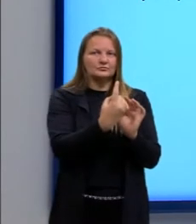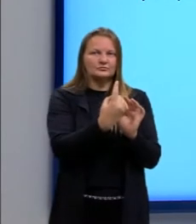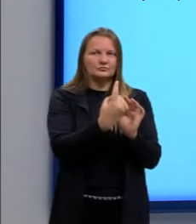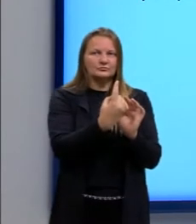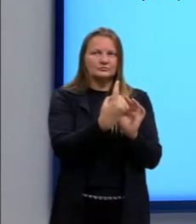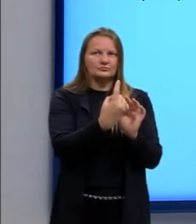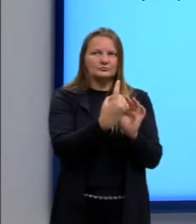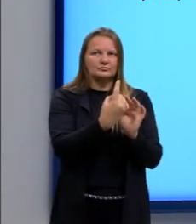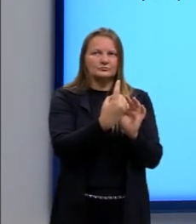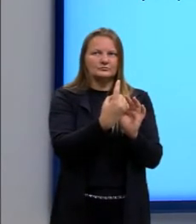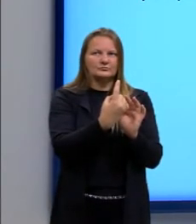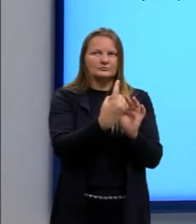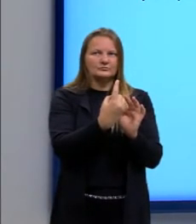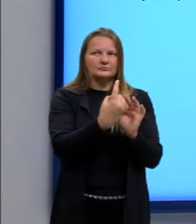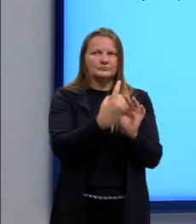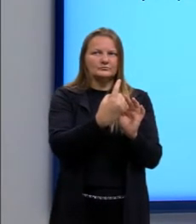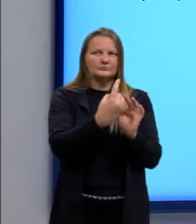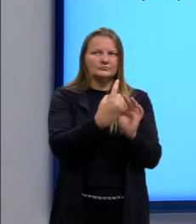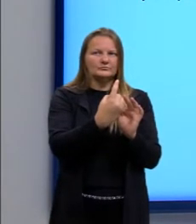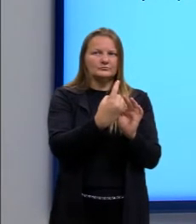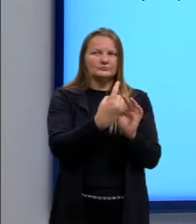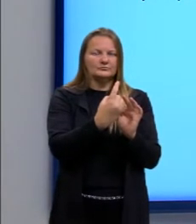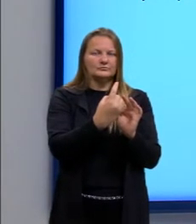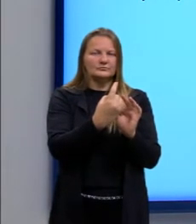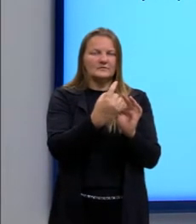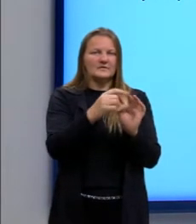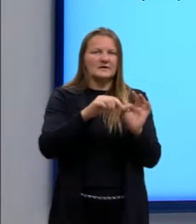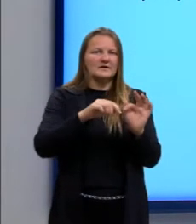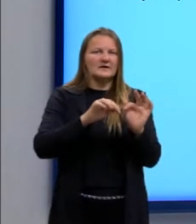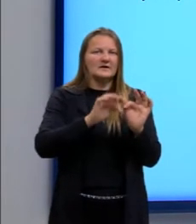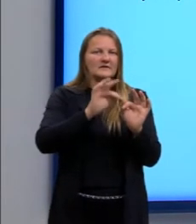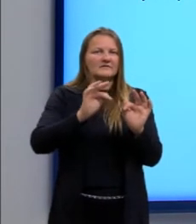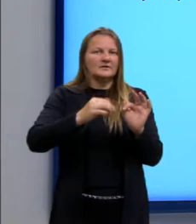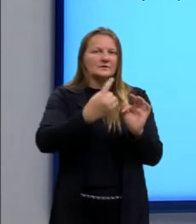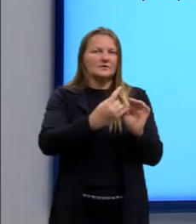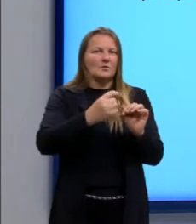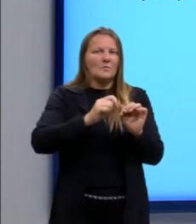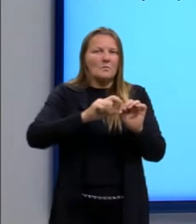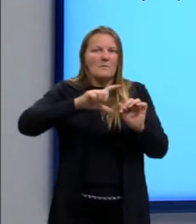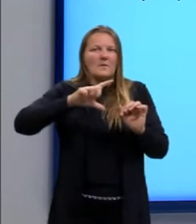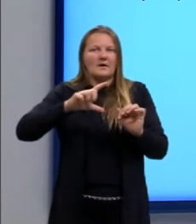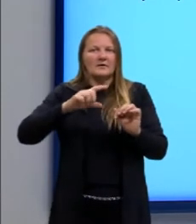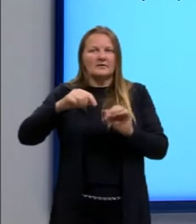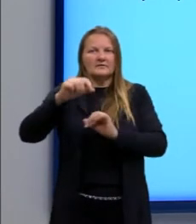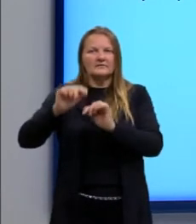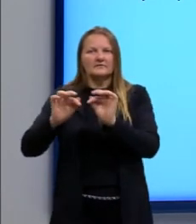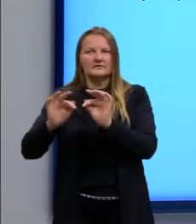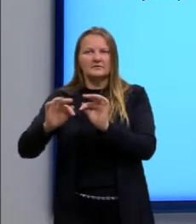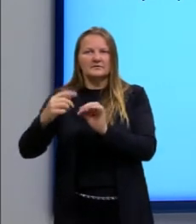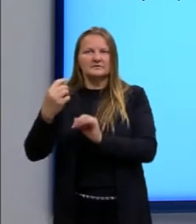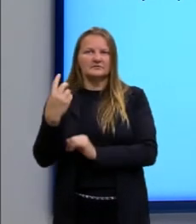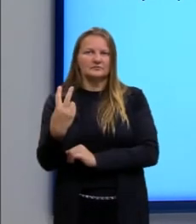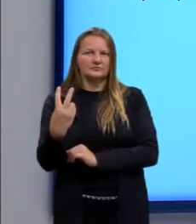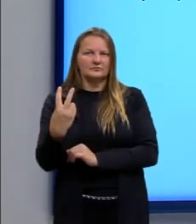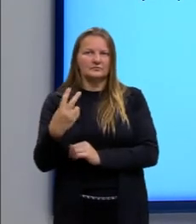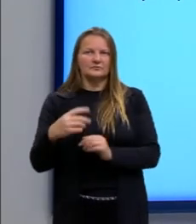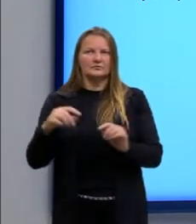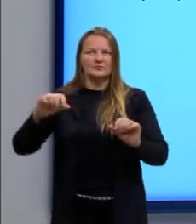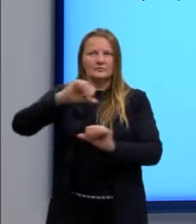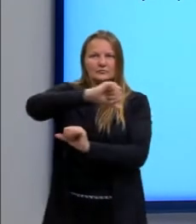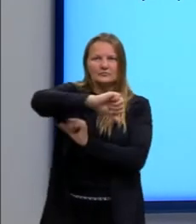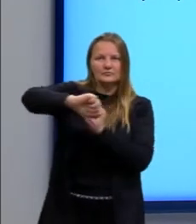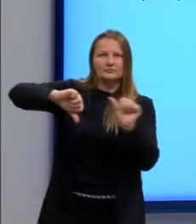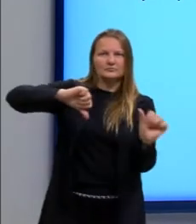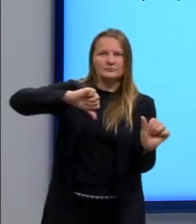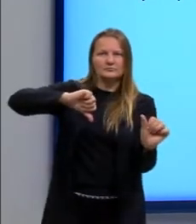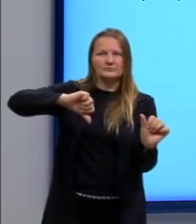esse comprimento, vai ser, então, maior que a frequência 2. Vejam que somente inverteu aqui, né? A gente estava com o sinal